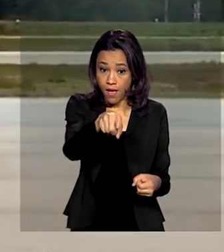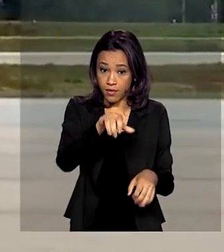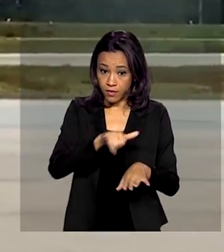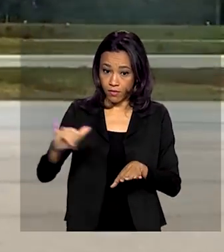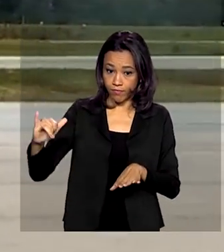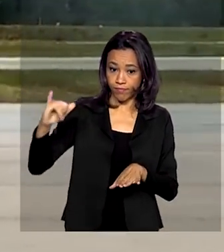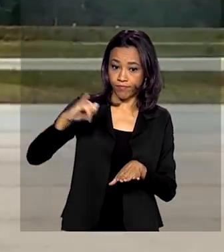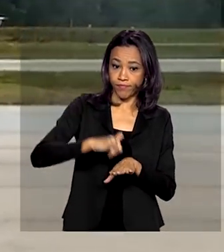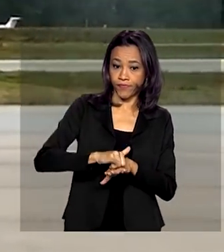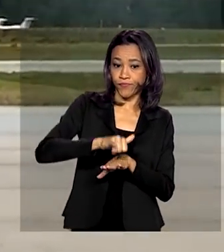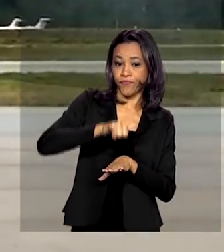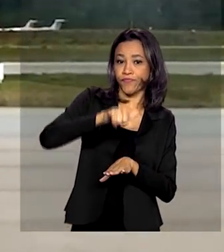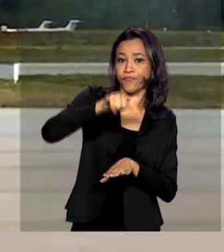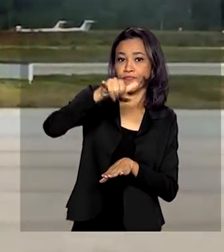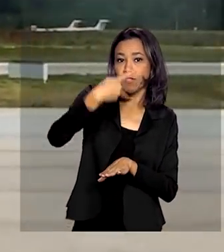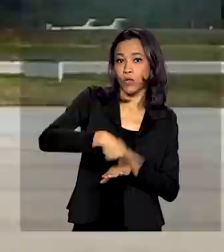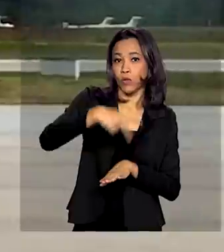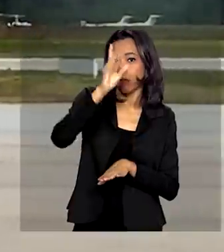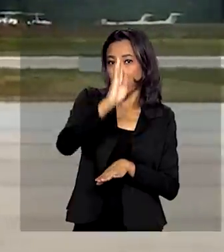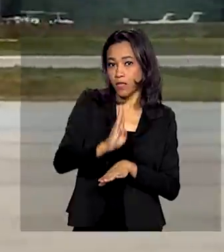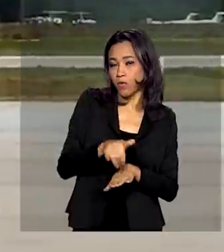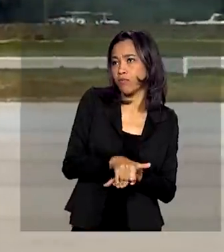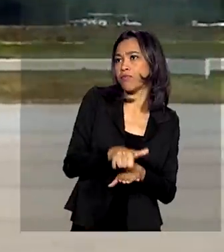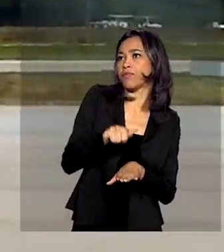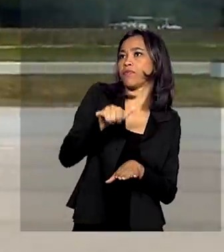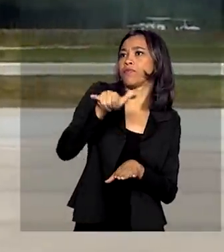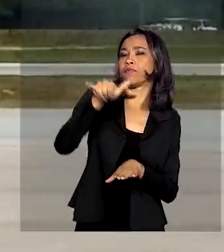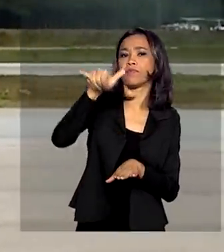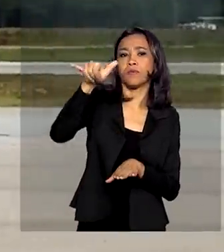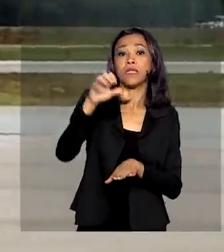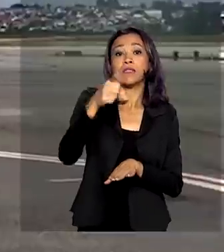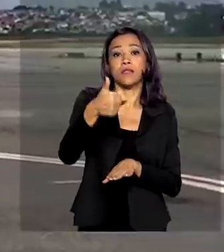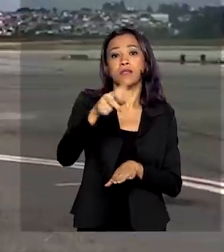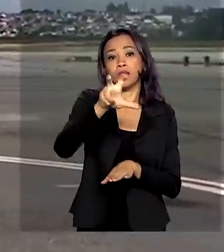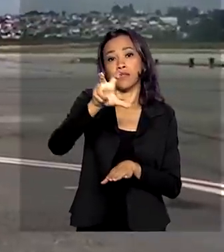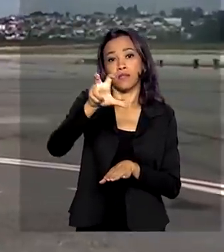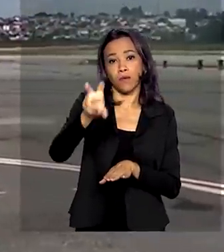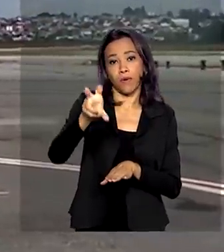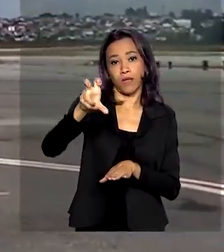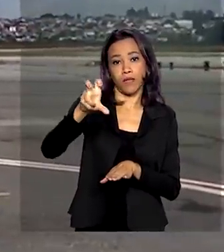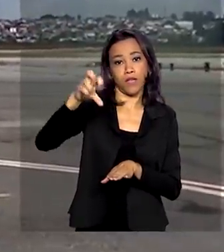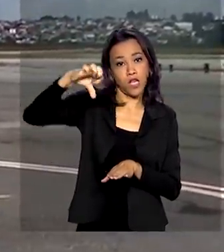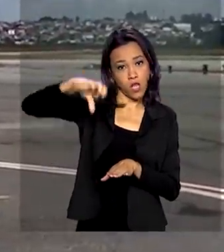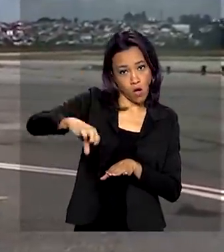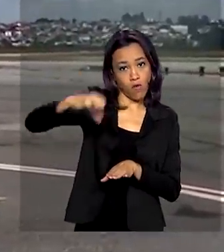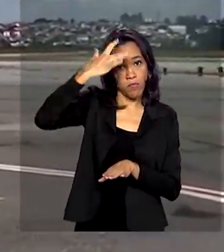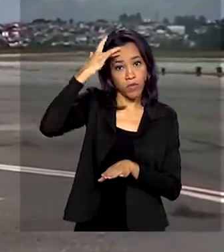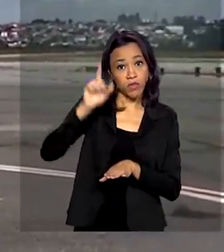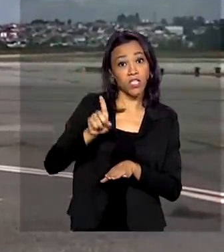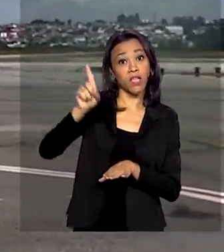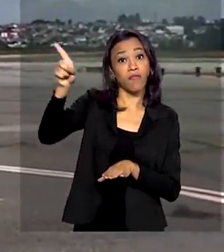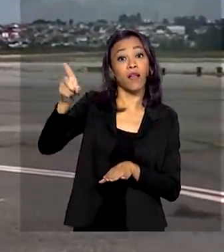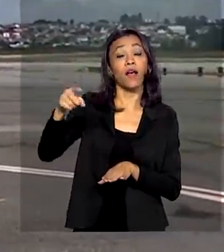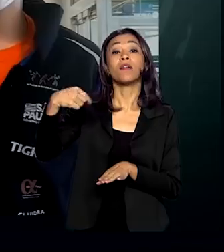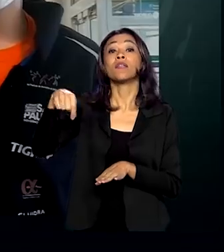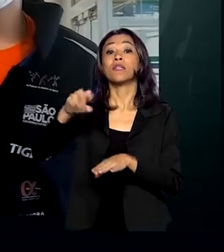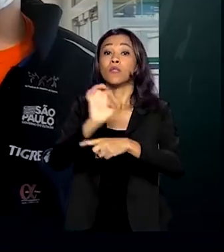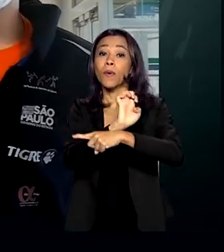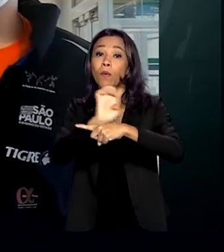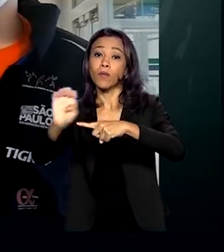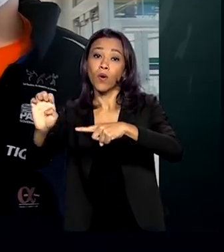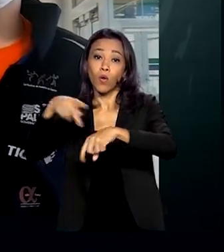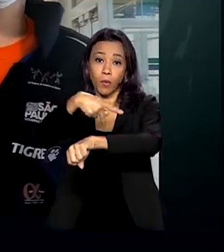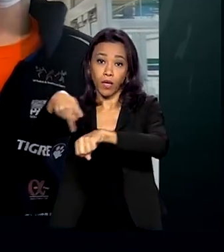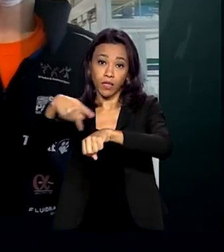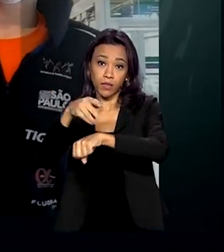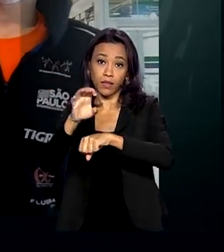saiu nesta segunda-feira daqui do país para repatriar 159 pessoas que estavam em Quito, no Equador. Entre